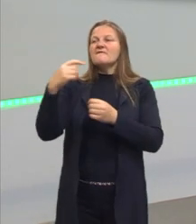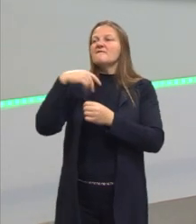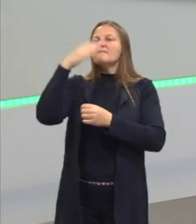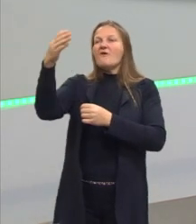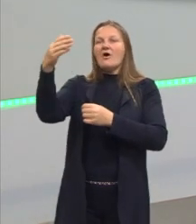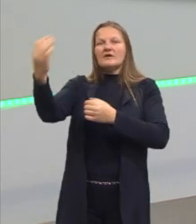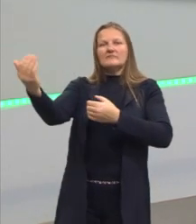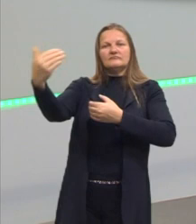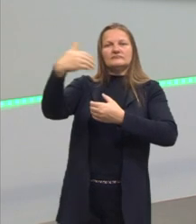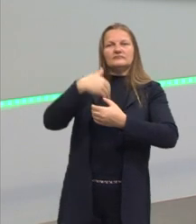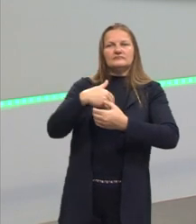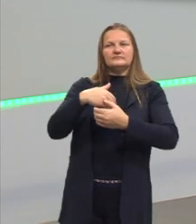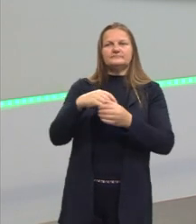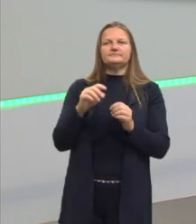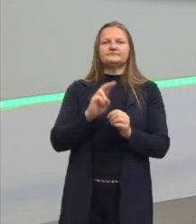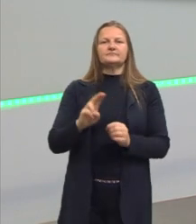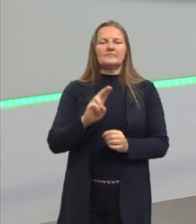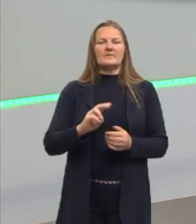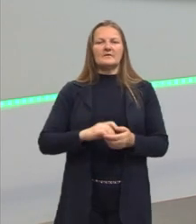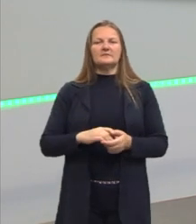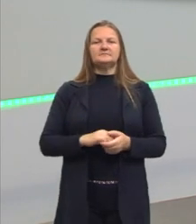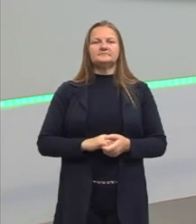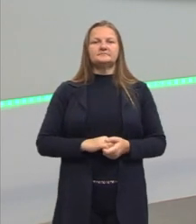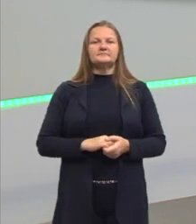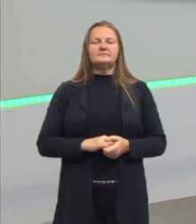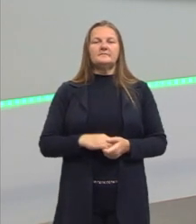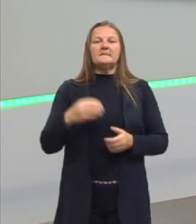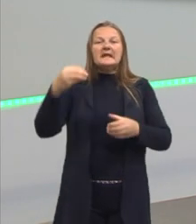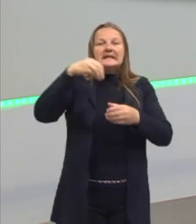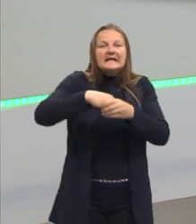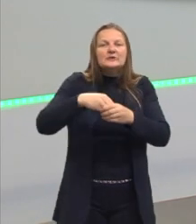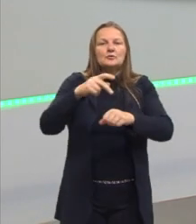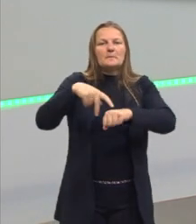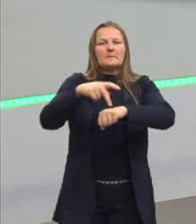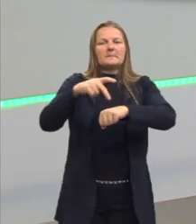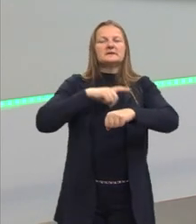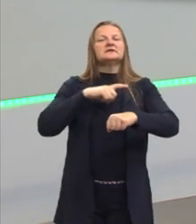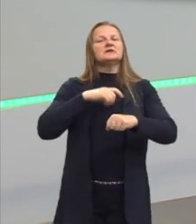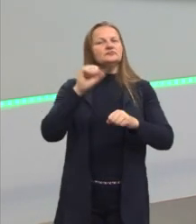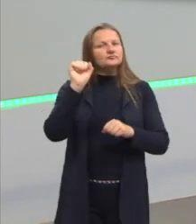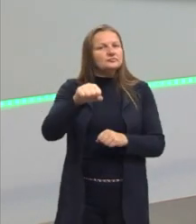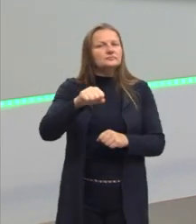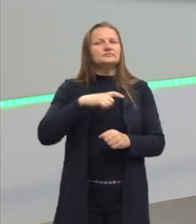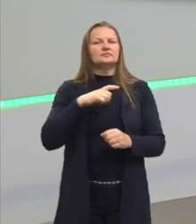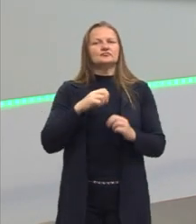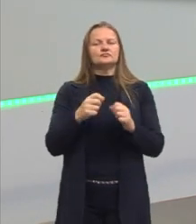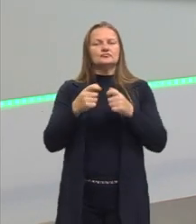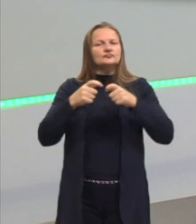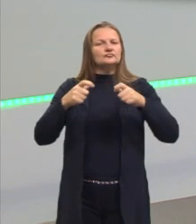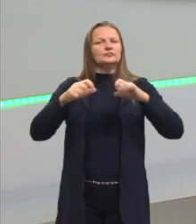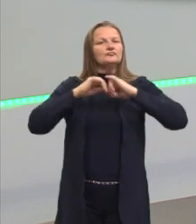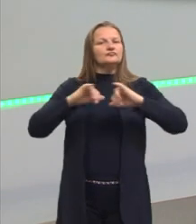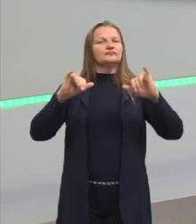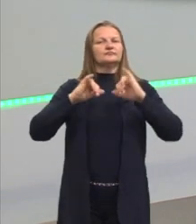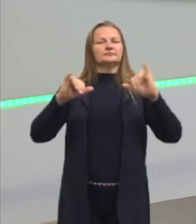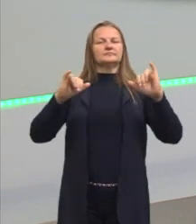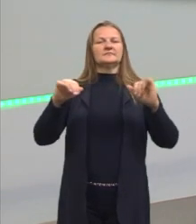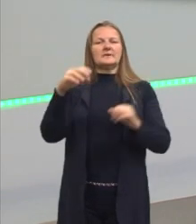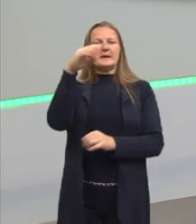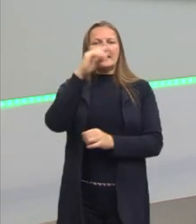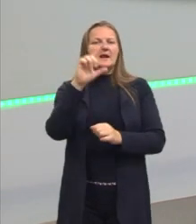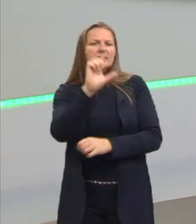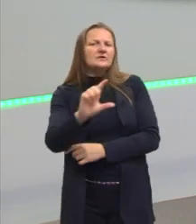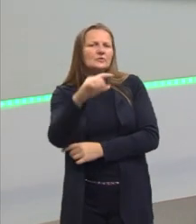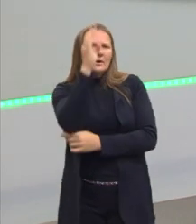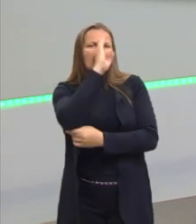fora para ser considerado cultura, que nós, dentro do nosso país, temos sim. E é isso que eu sempre busco a literatura brasileira,